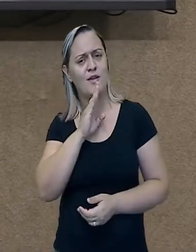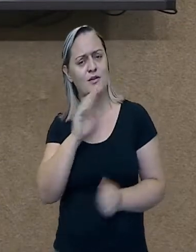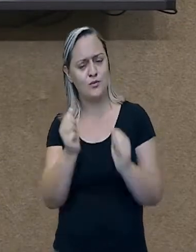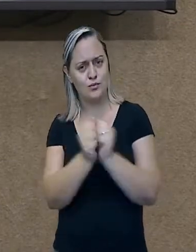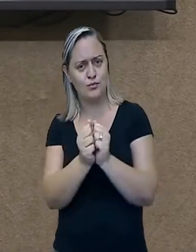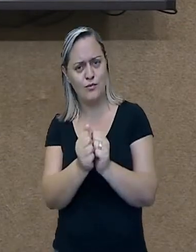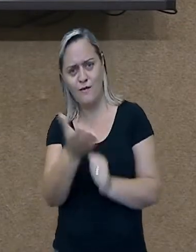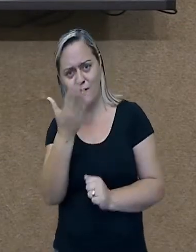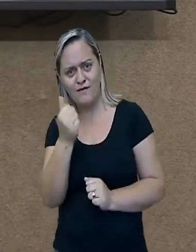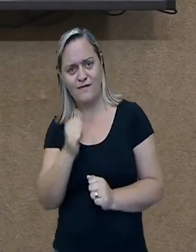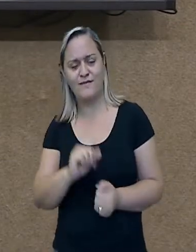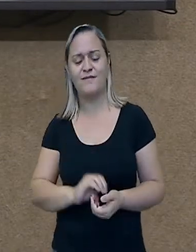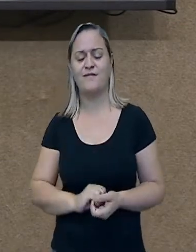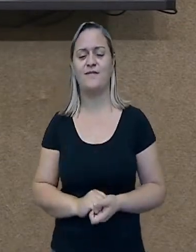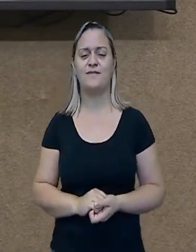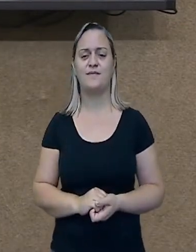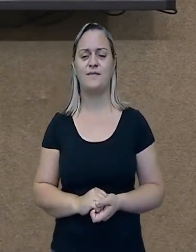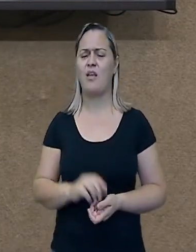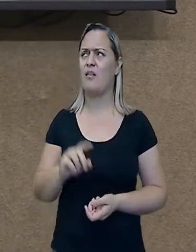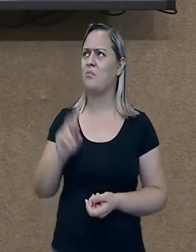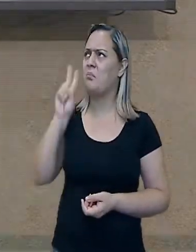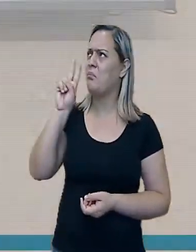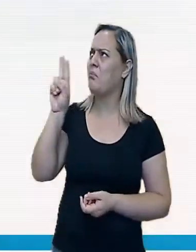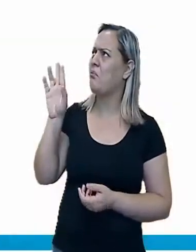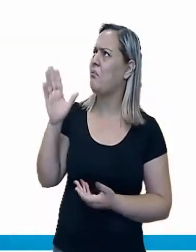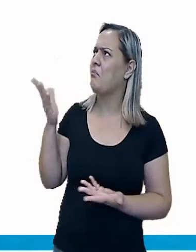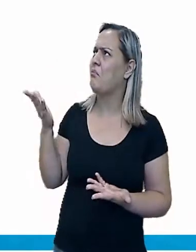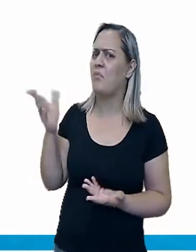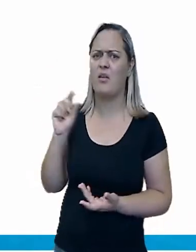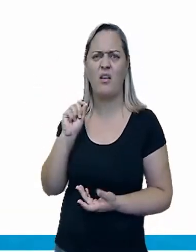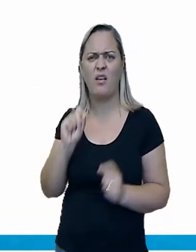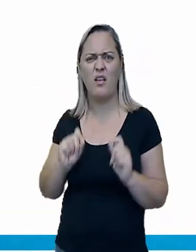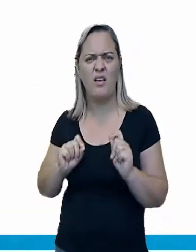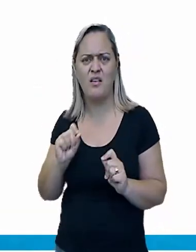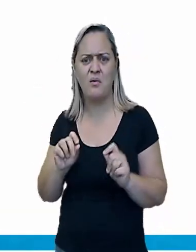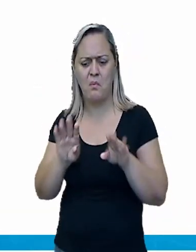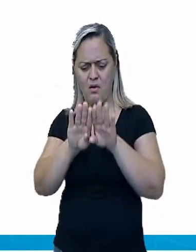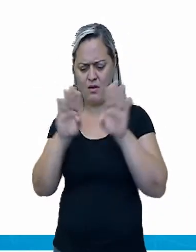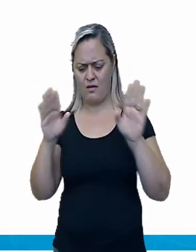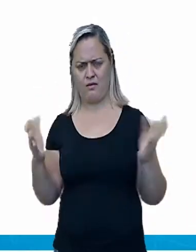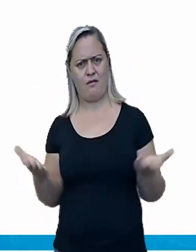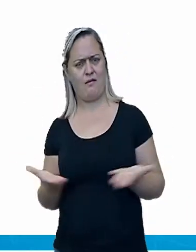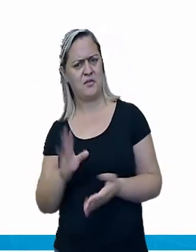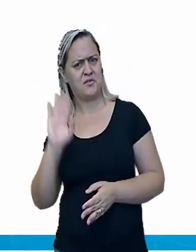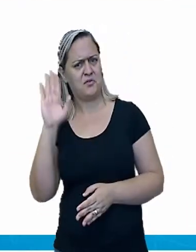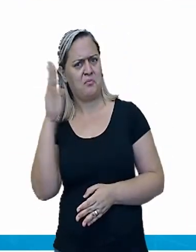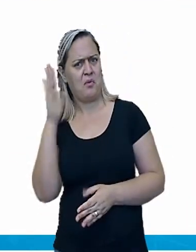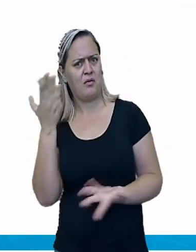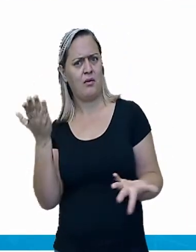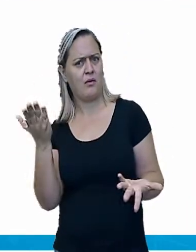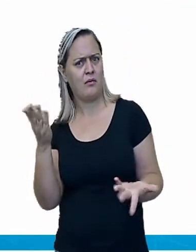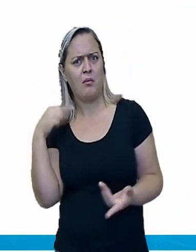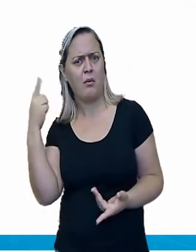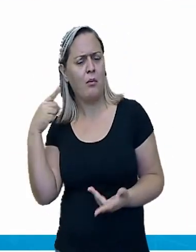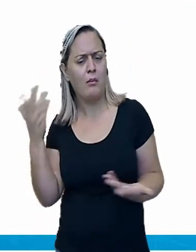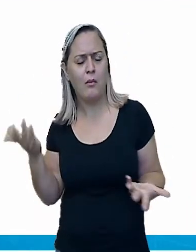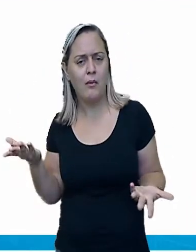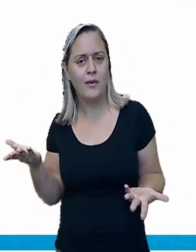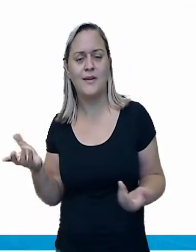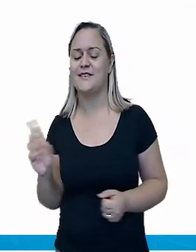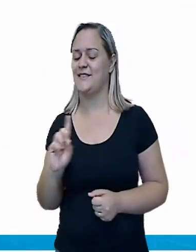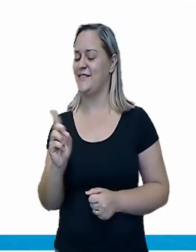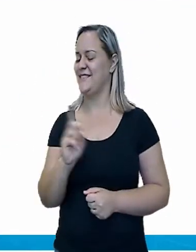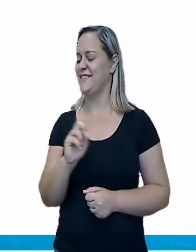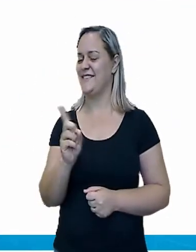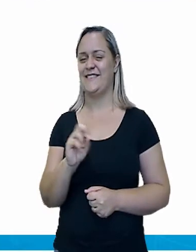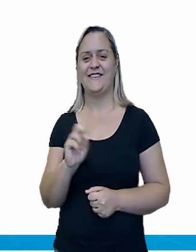lá? O que é isso, professora? Uma caixa de madeira? A professora tá doida? Não estou não, gente.